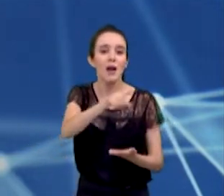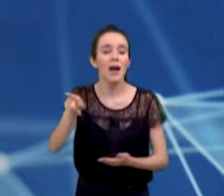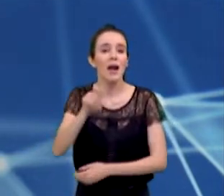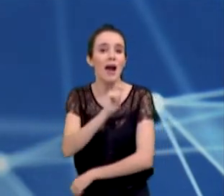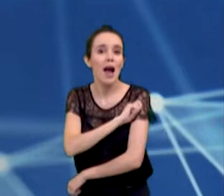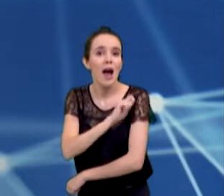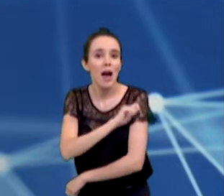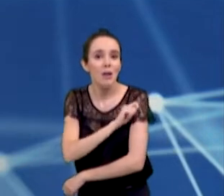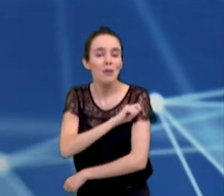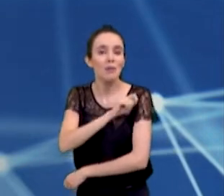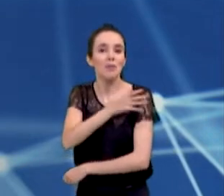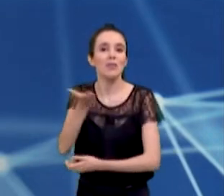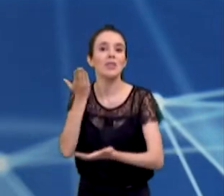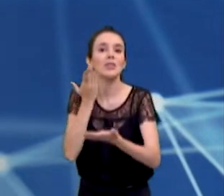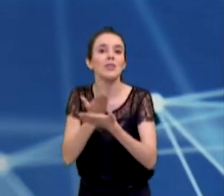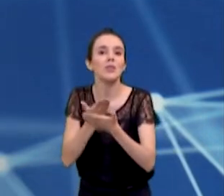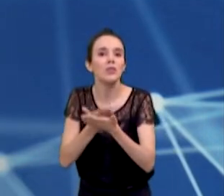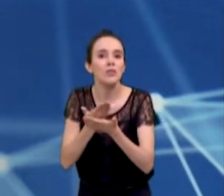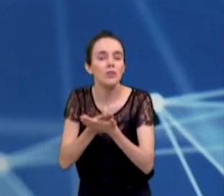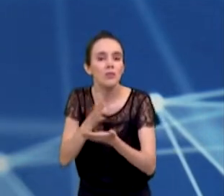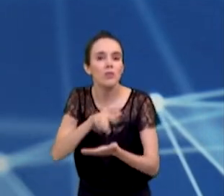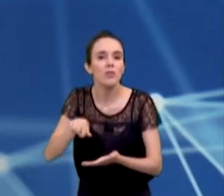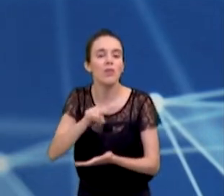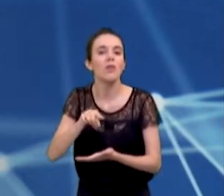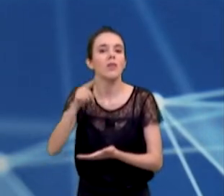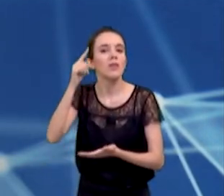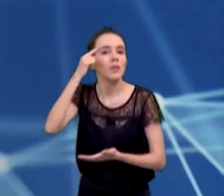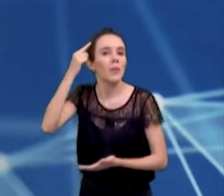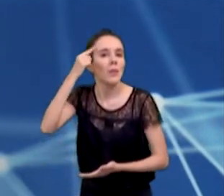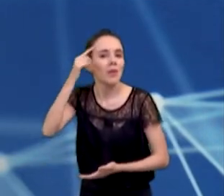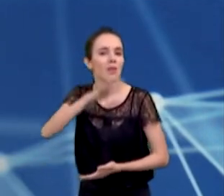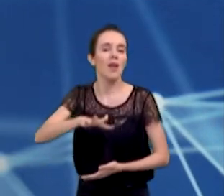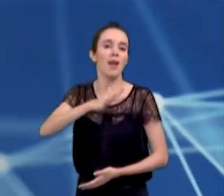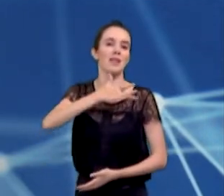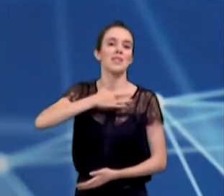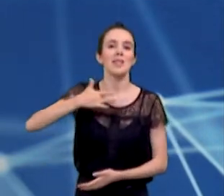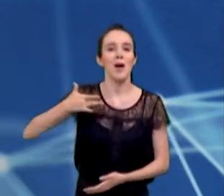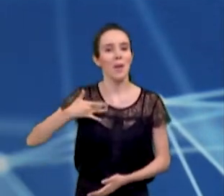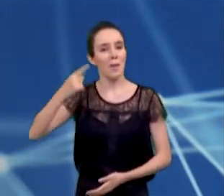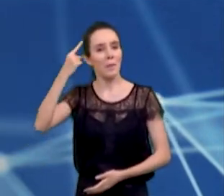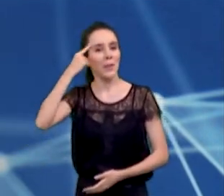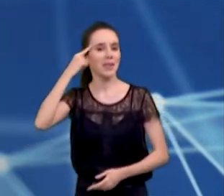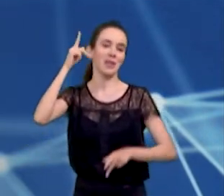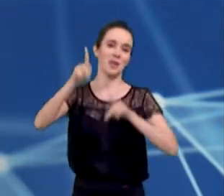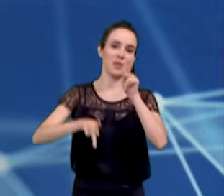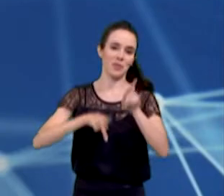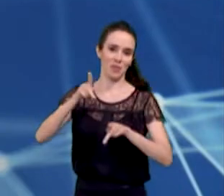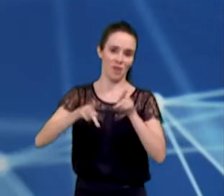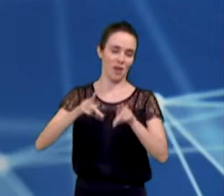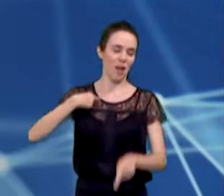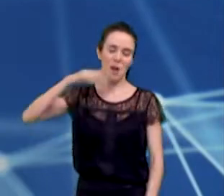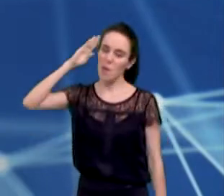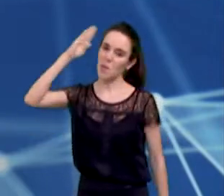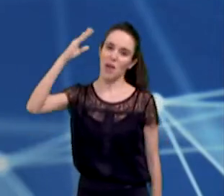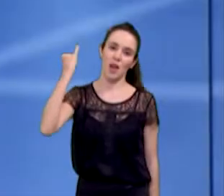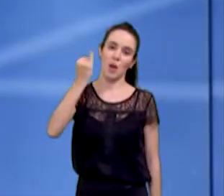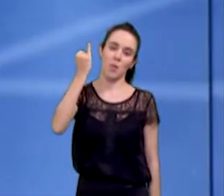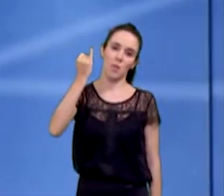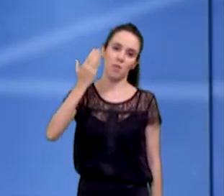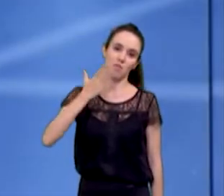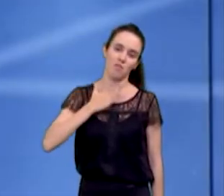dentro da nossa rede, pensando nas pessoas, pensando na saúde pública, que é prioridade na nossa gestão.